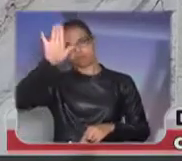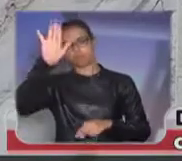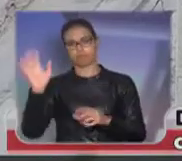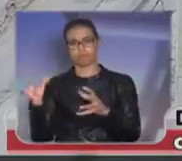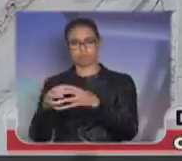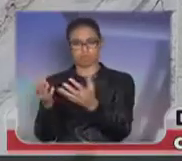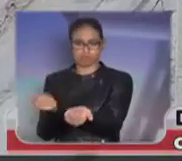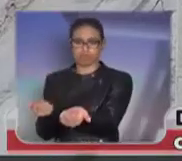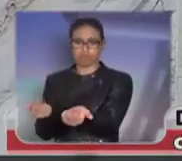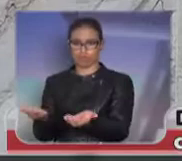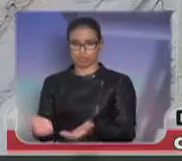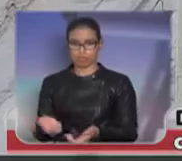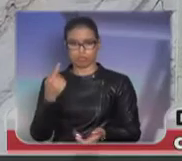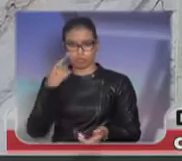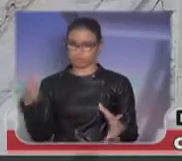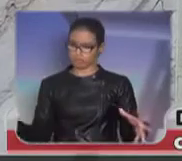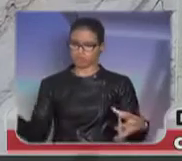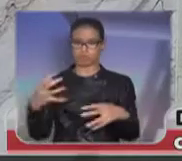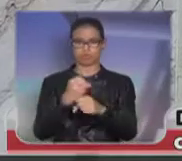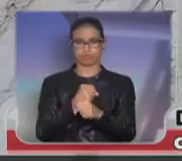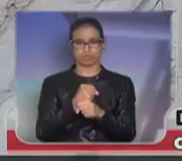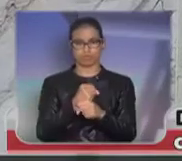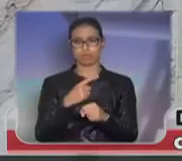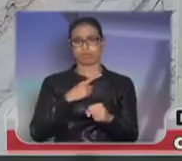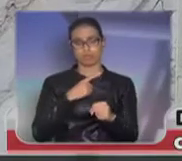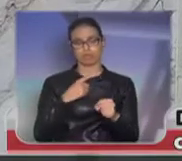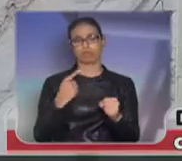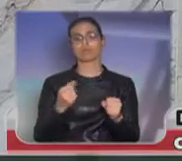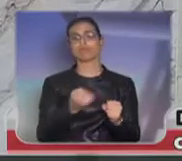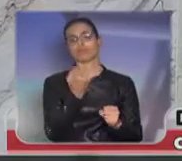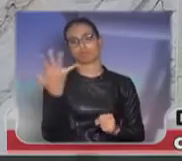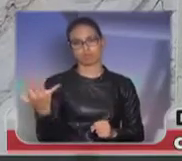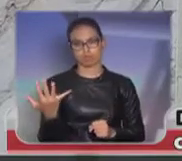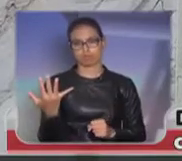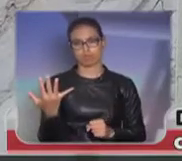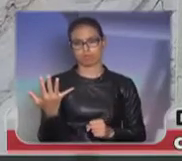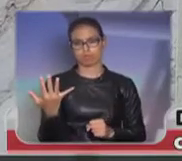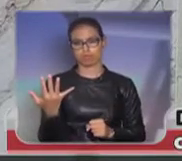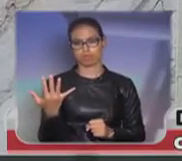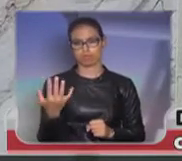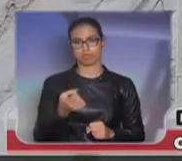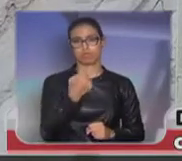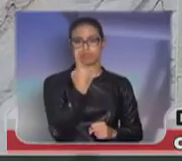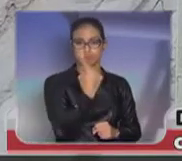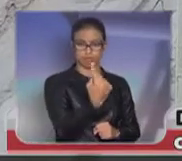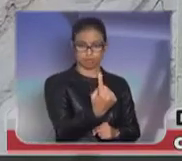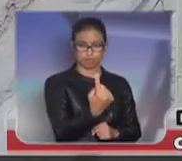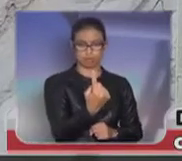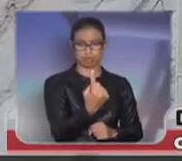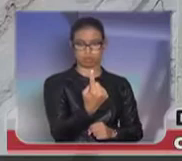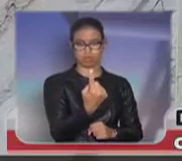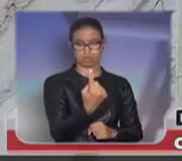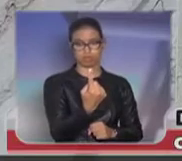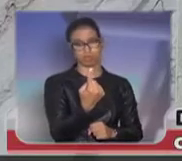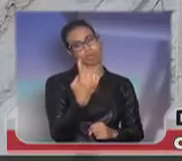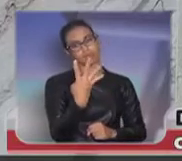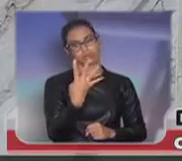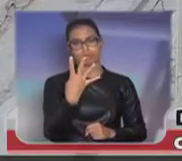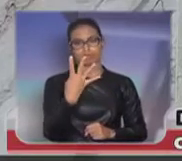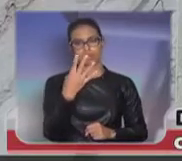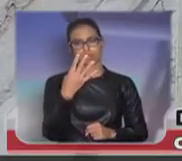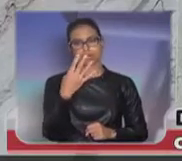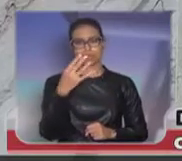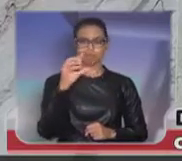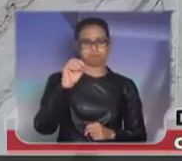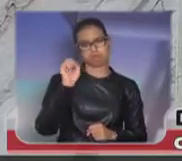em flagrante e presos recapturados, nós já temos um número praticamente de 140 mil,